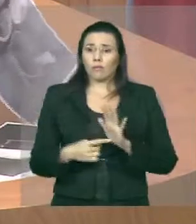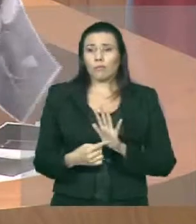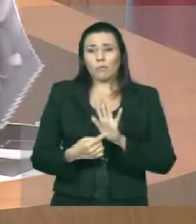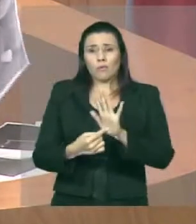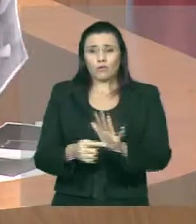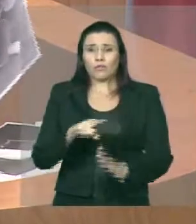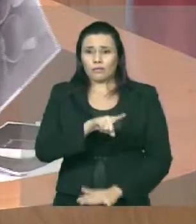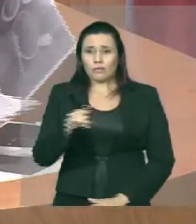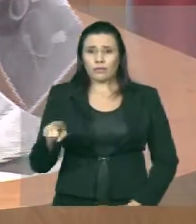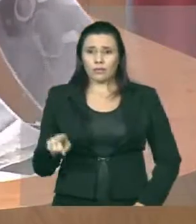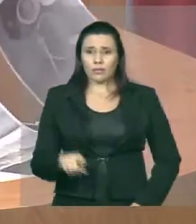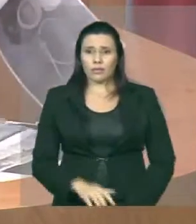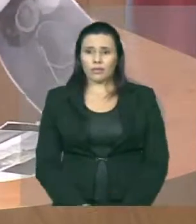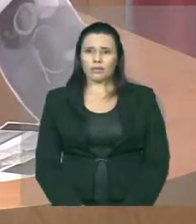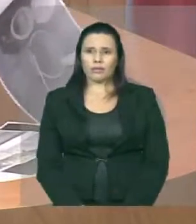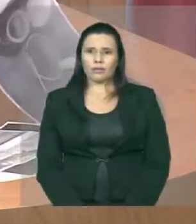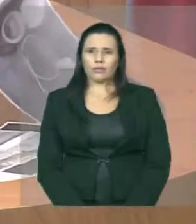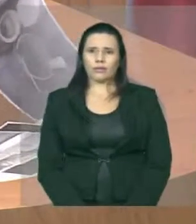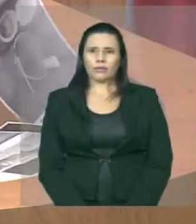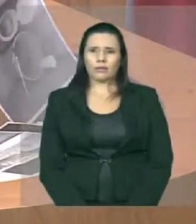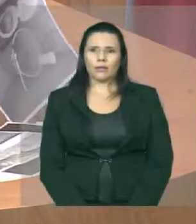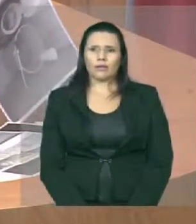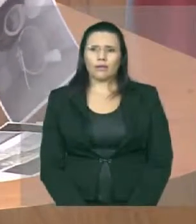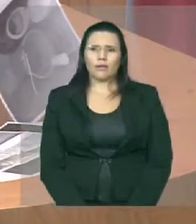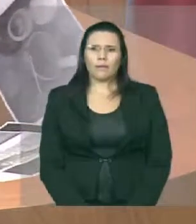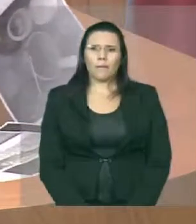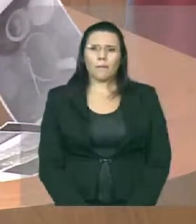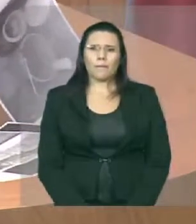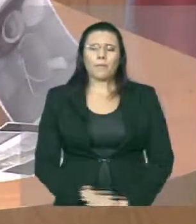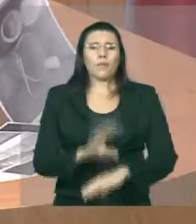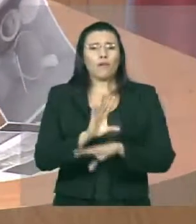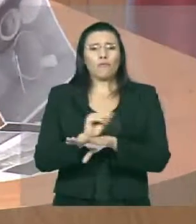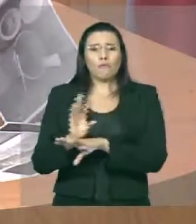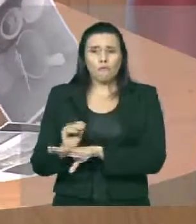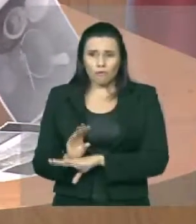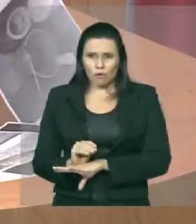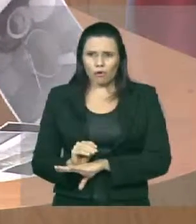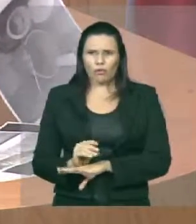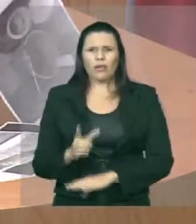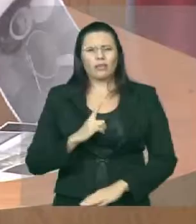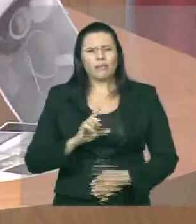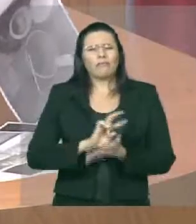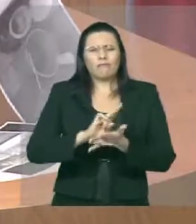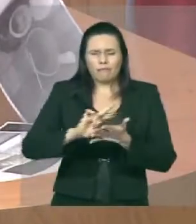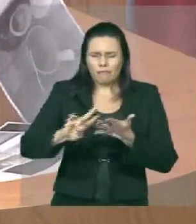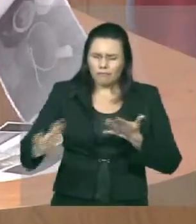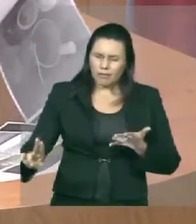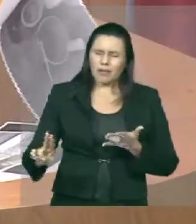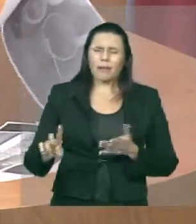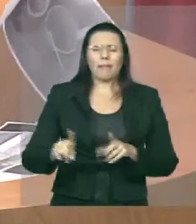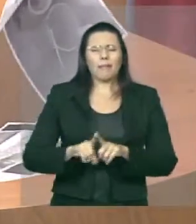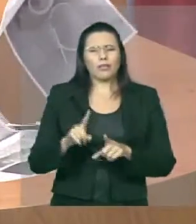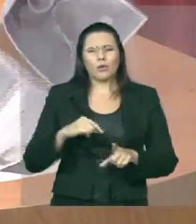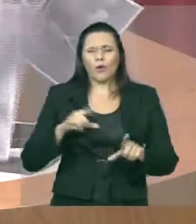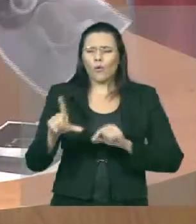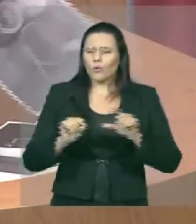duas cenas muito encabulosas, tem mais fotos, mas eu quero que eu tenha só cinco minutos.